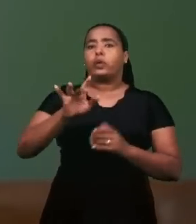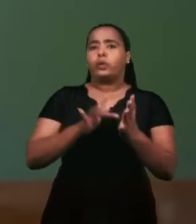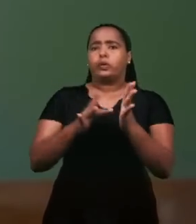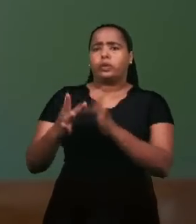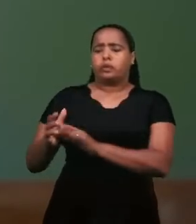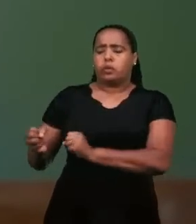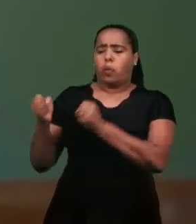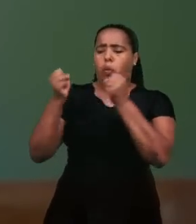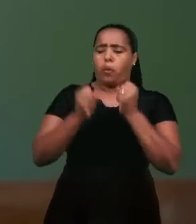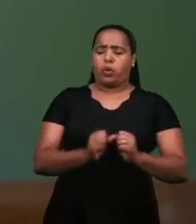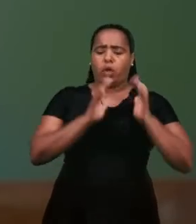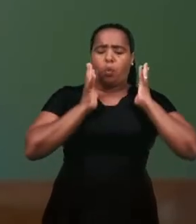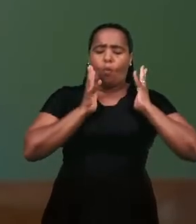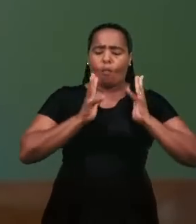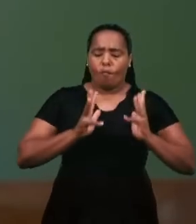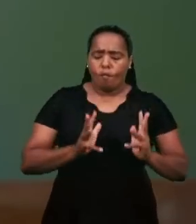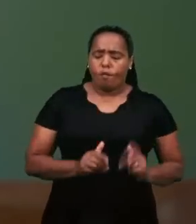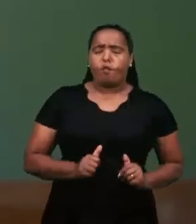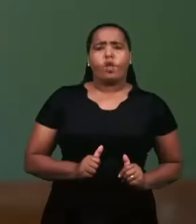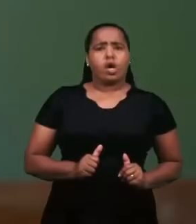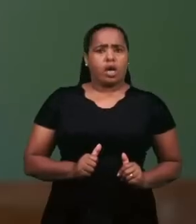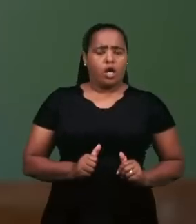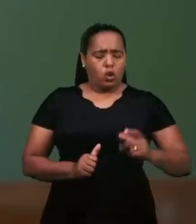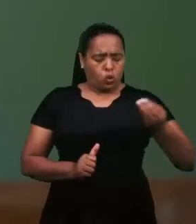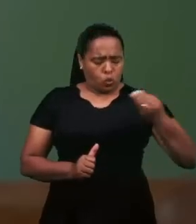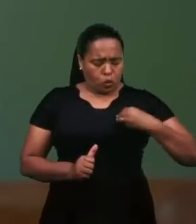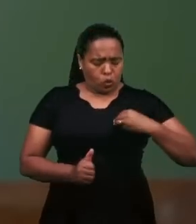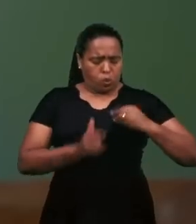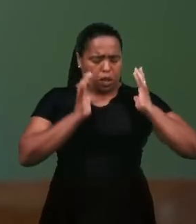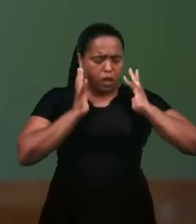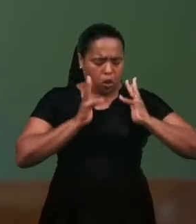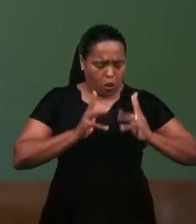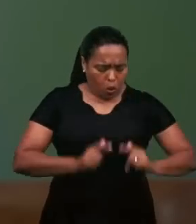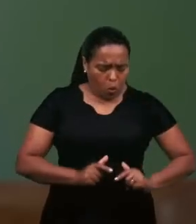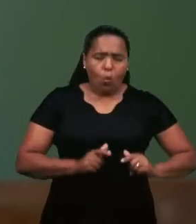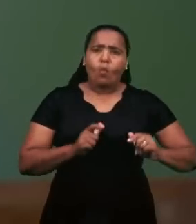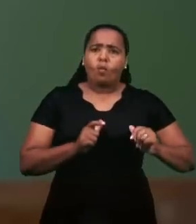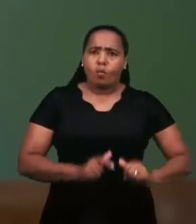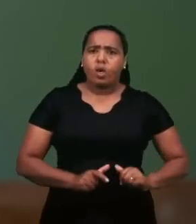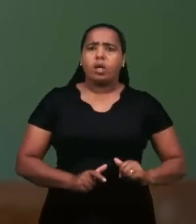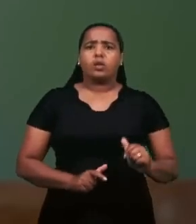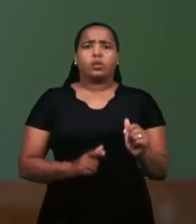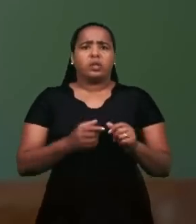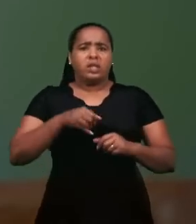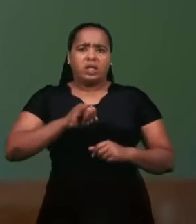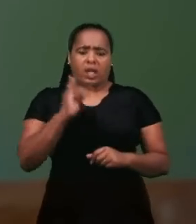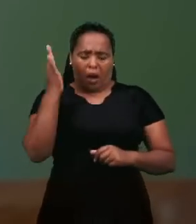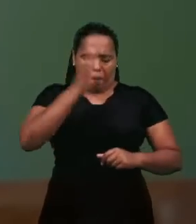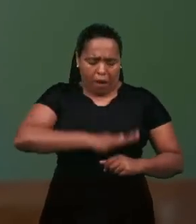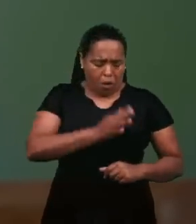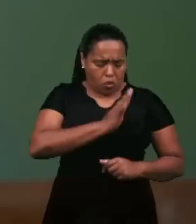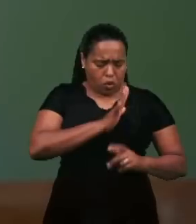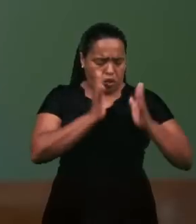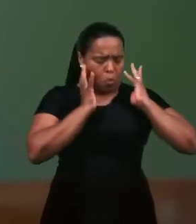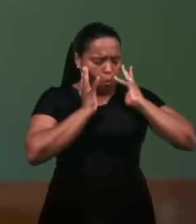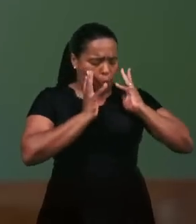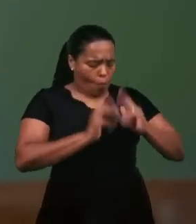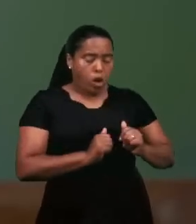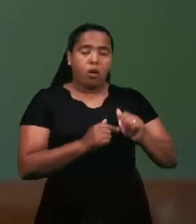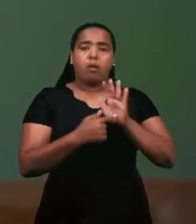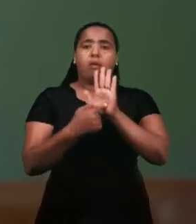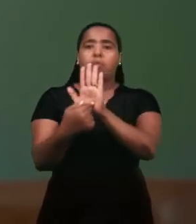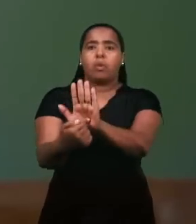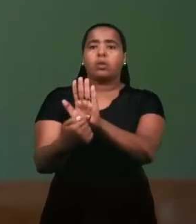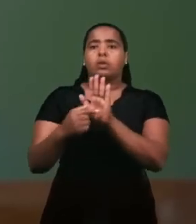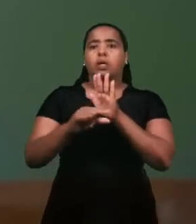para limpar toda a impureza e injustiça do homem. Citando ali o verso